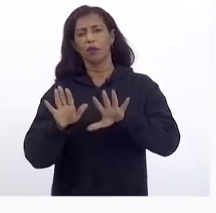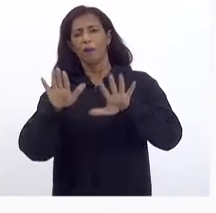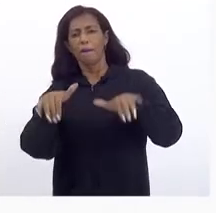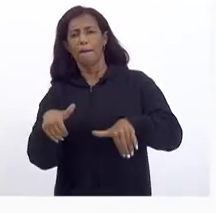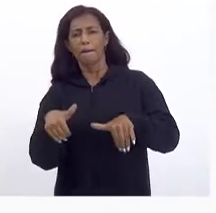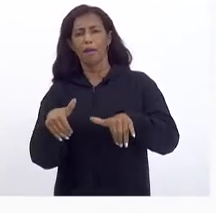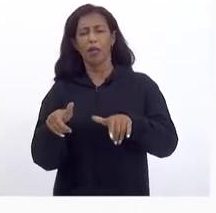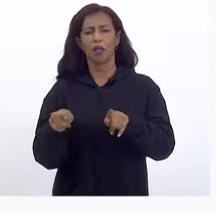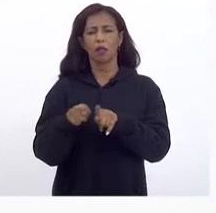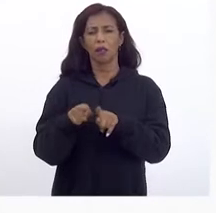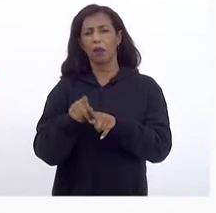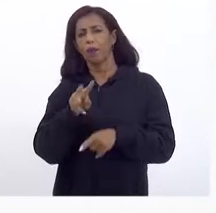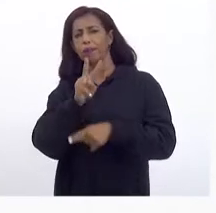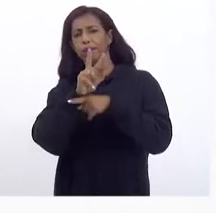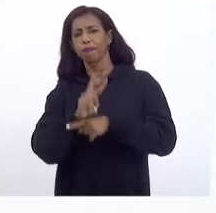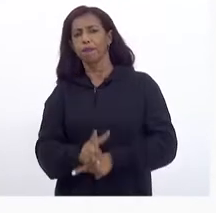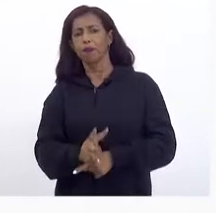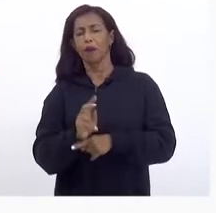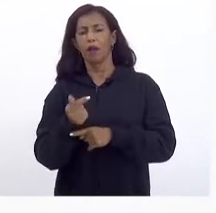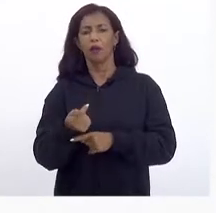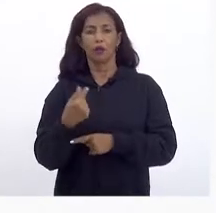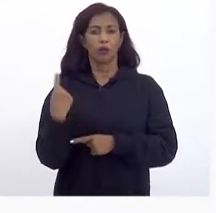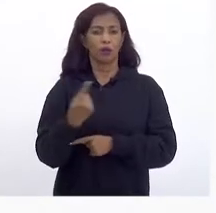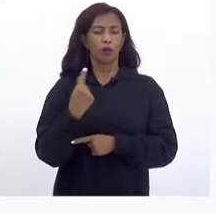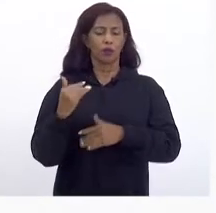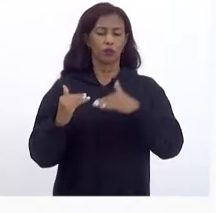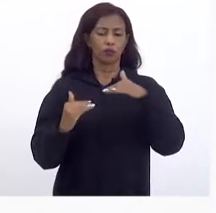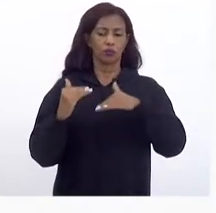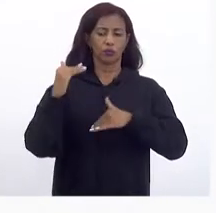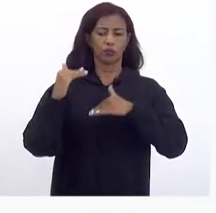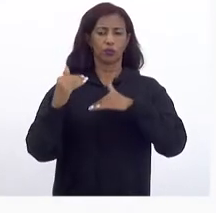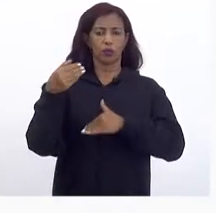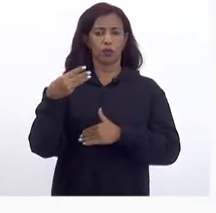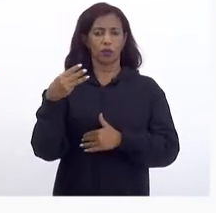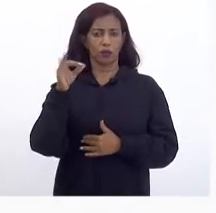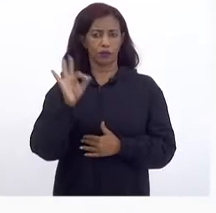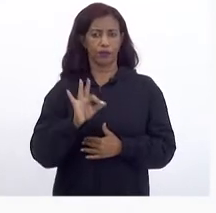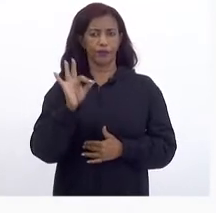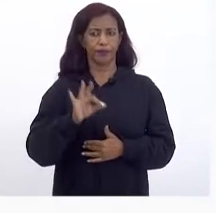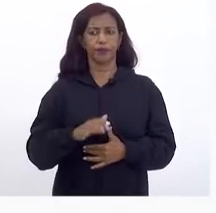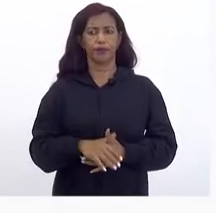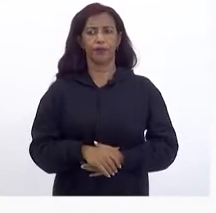Conservadora A nossa expectativa É de um Crescimento De 3%